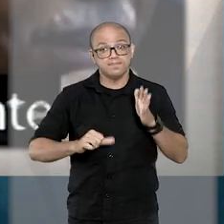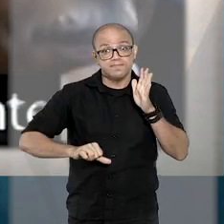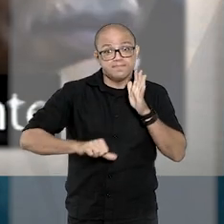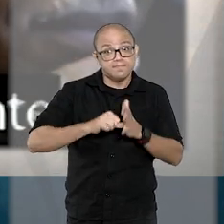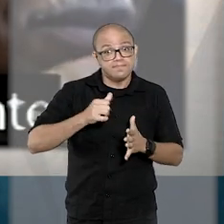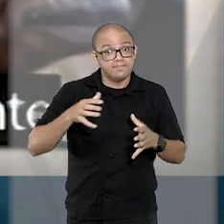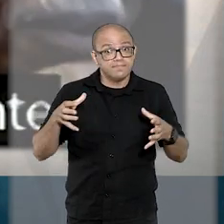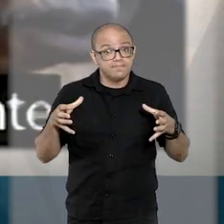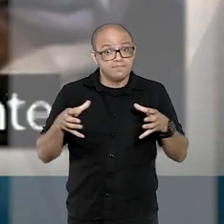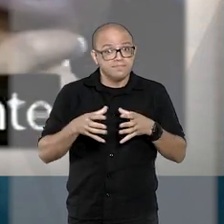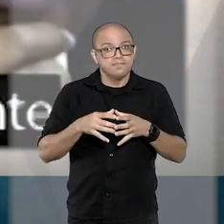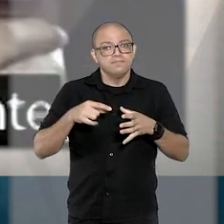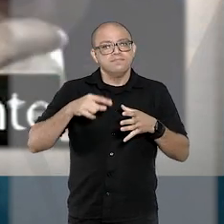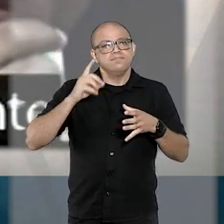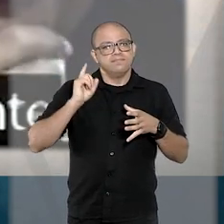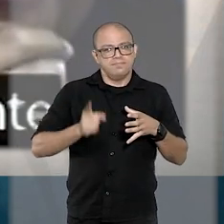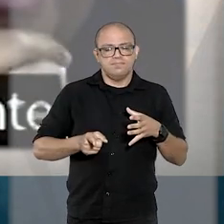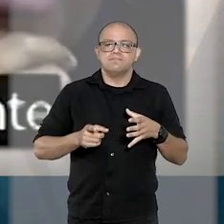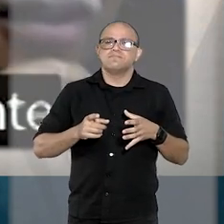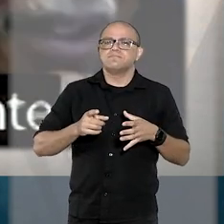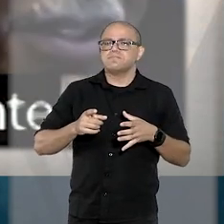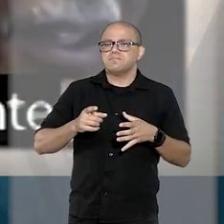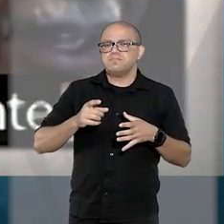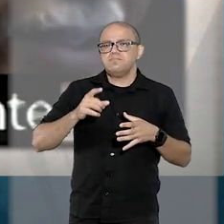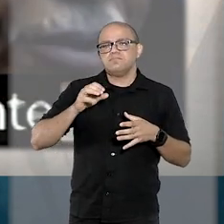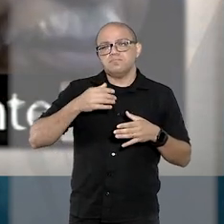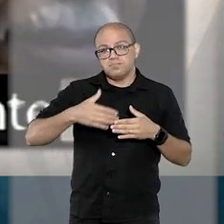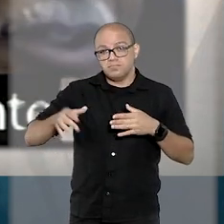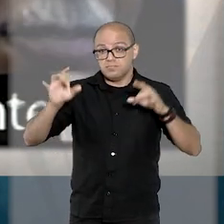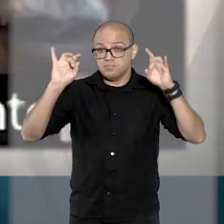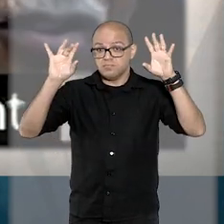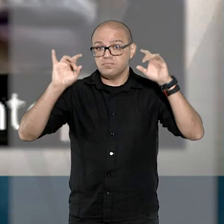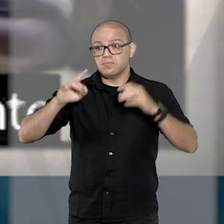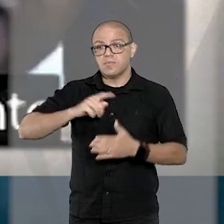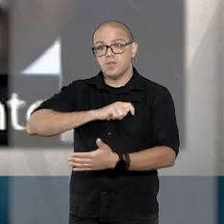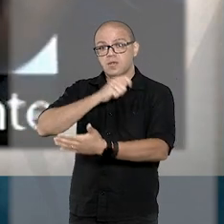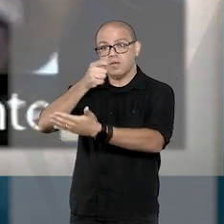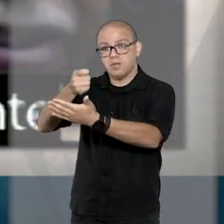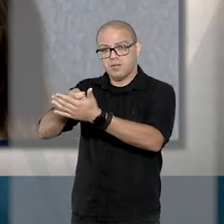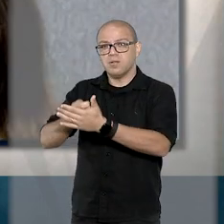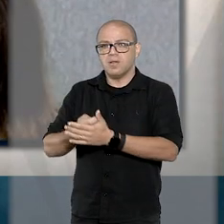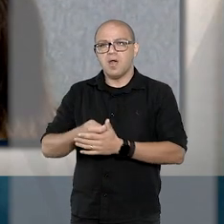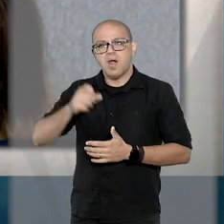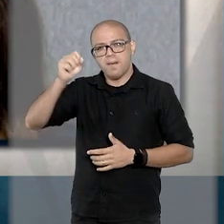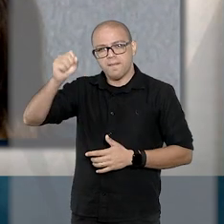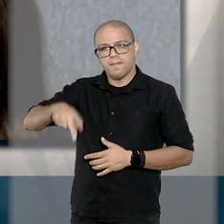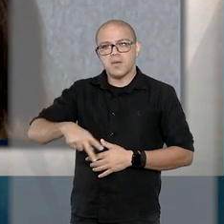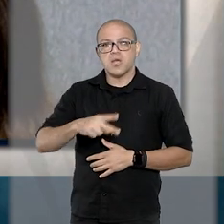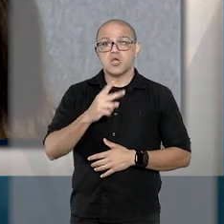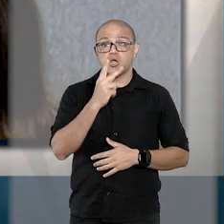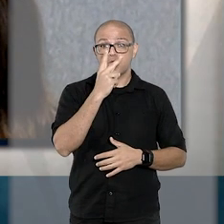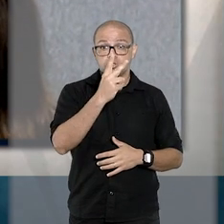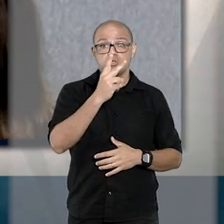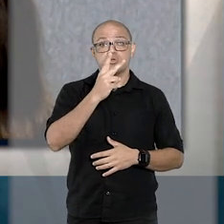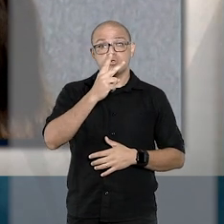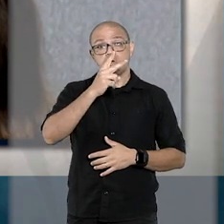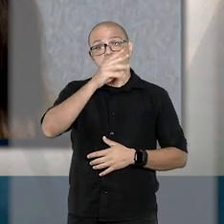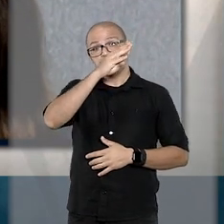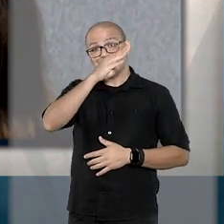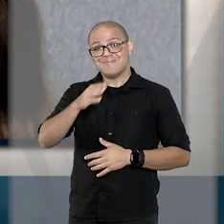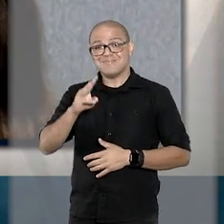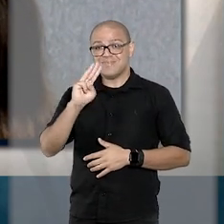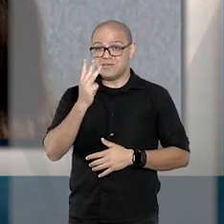turma deu parcial provimento ao Recurso Especial e determinou o pagamento de pensão no valor de dois terços do salário mínimo,